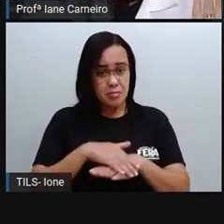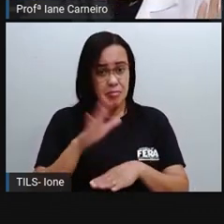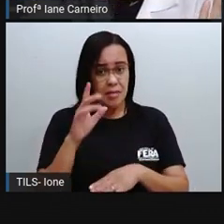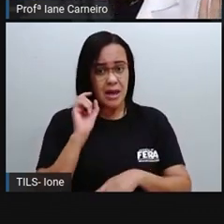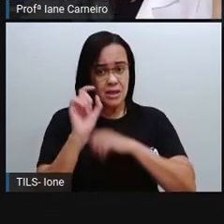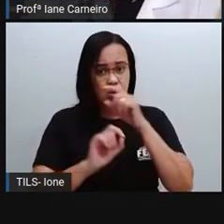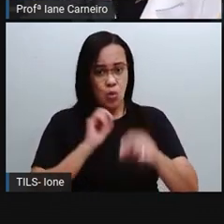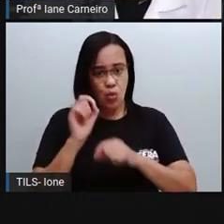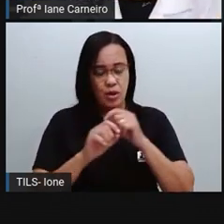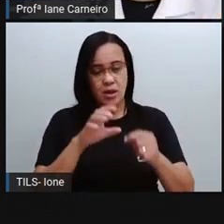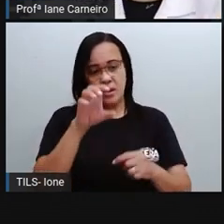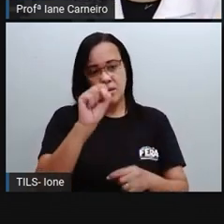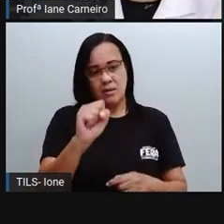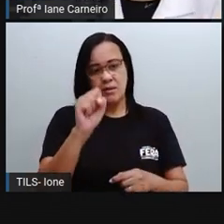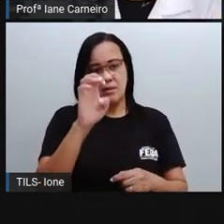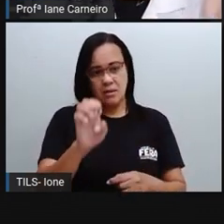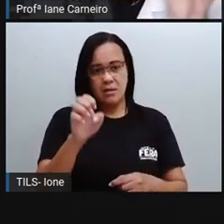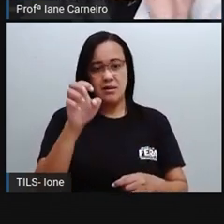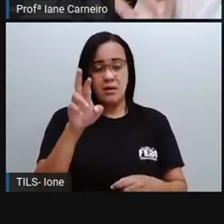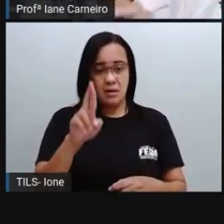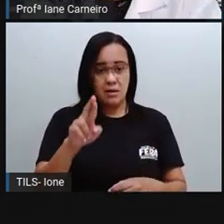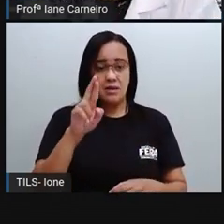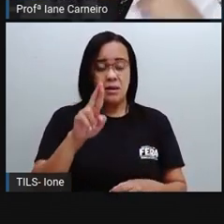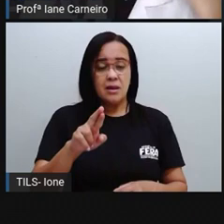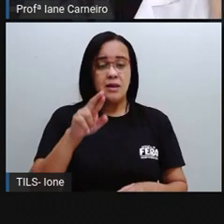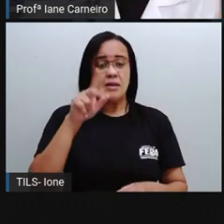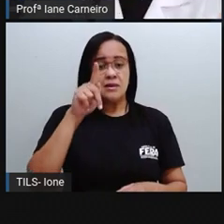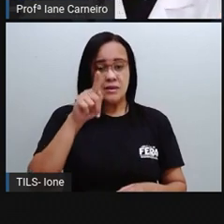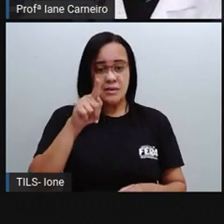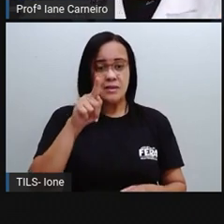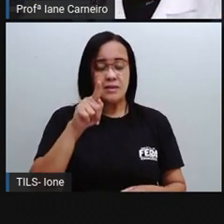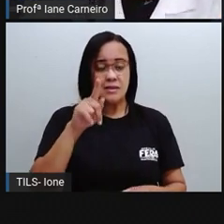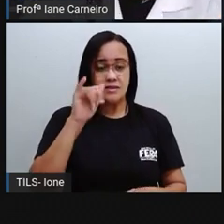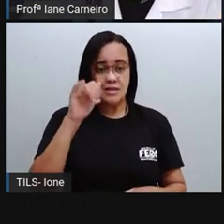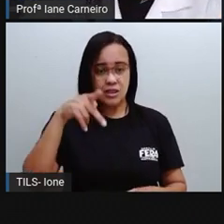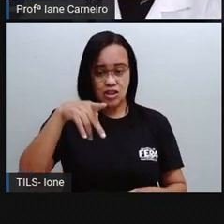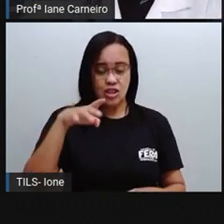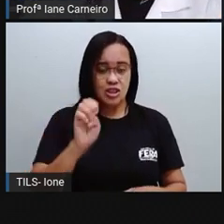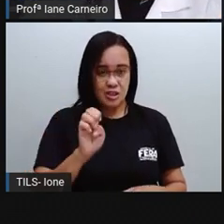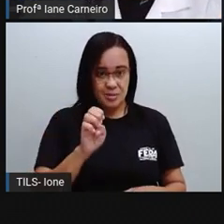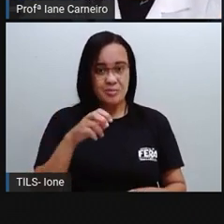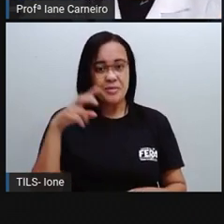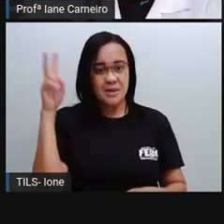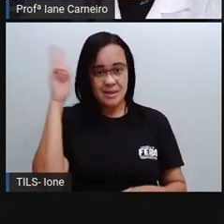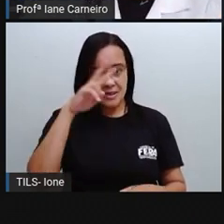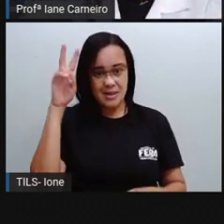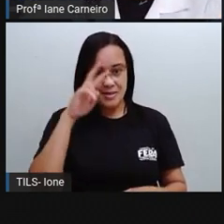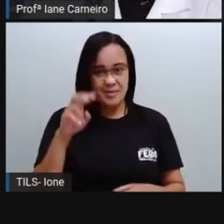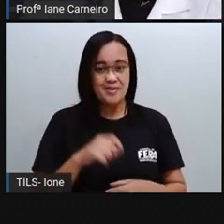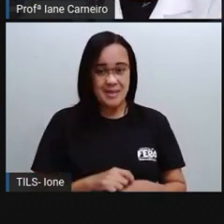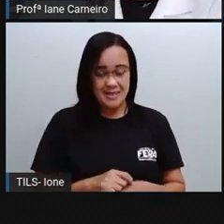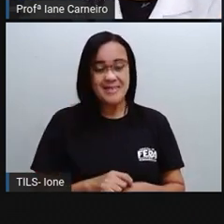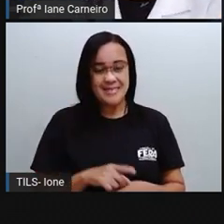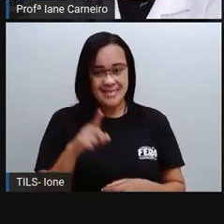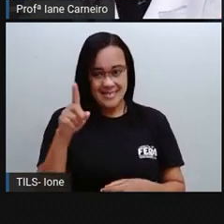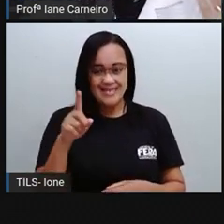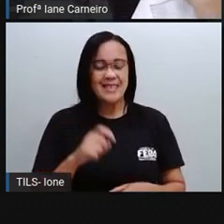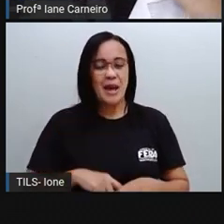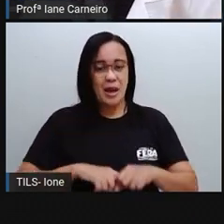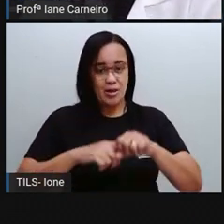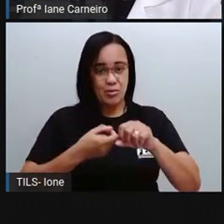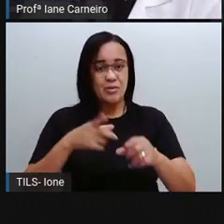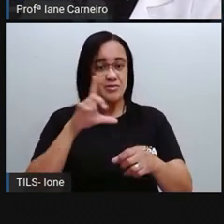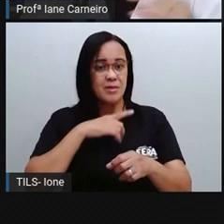nós temos o Sergipe, né? Que é onde fica o Aracaju, né? Por isso que tem aqui a frutinha, ó, do Caju, né?